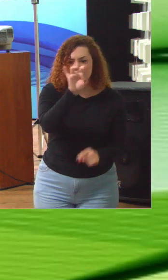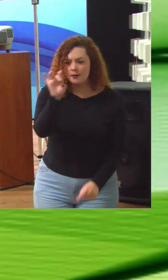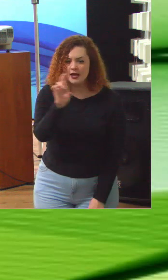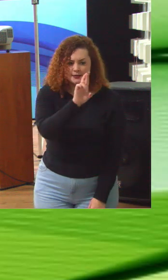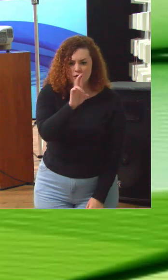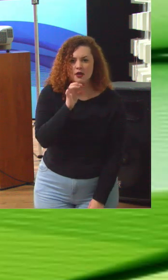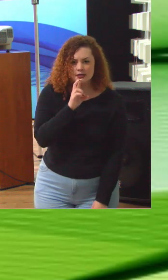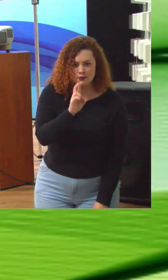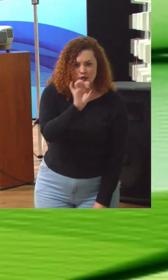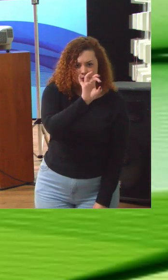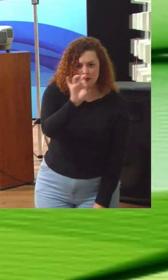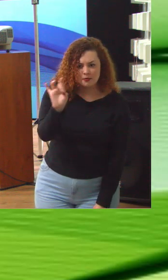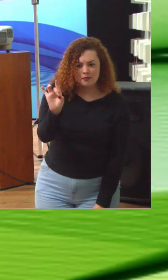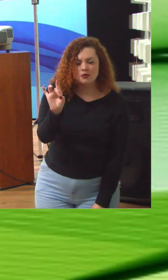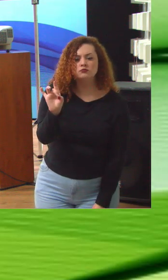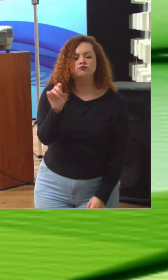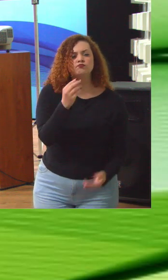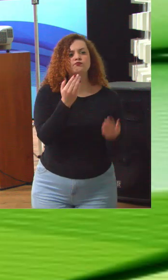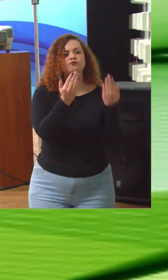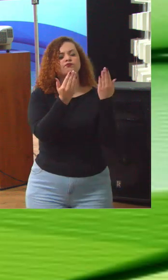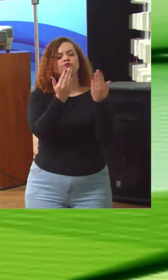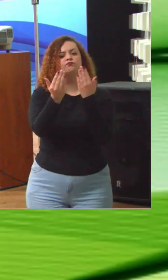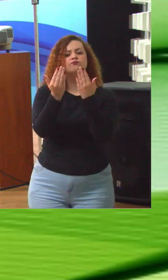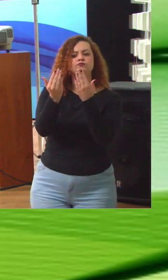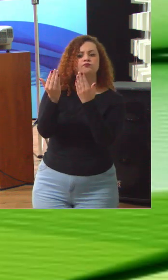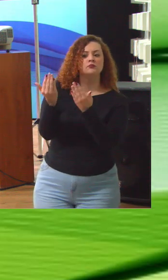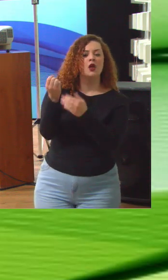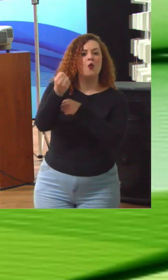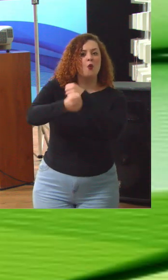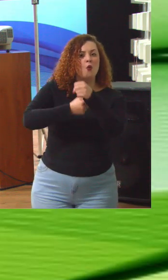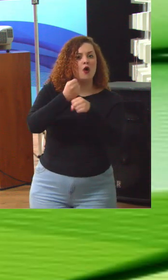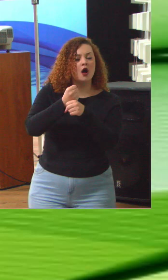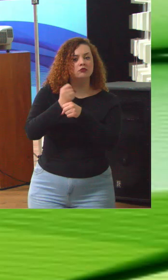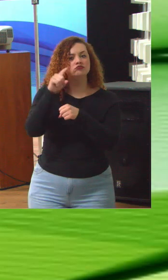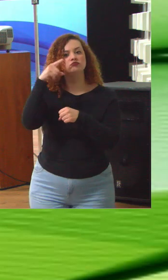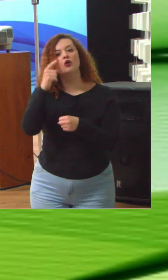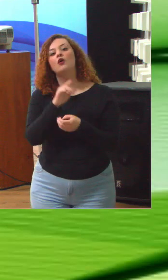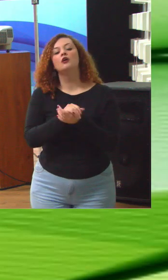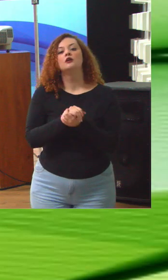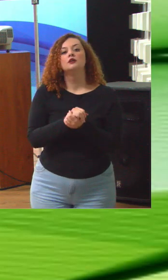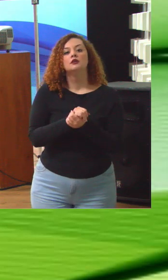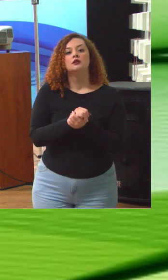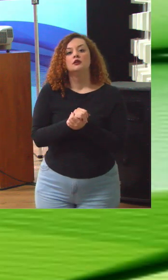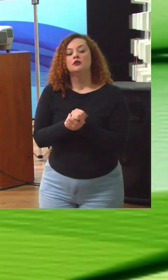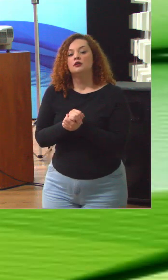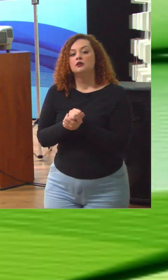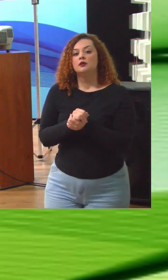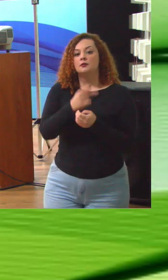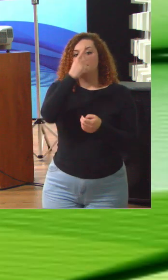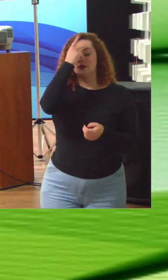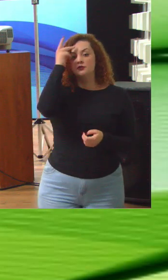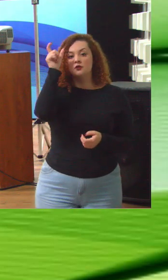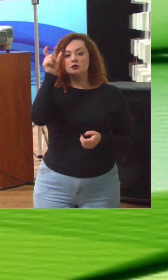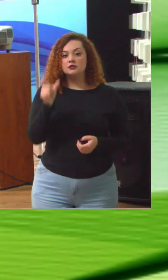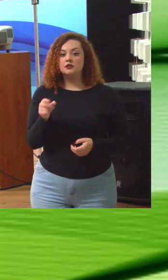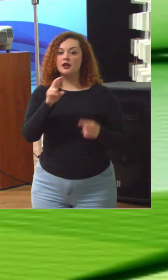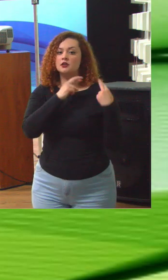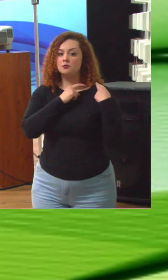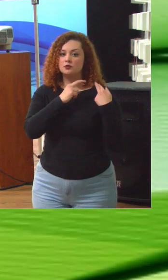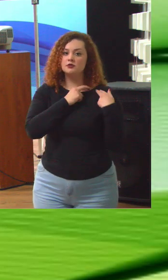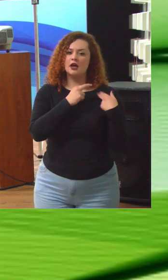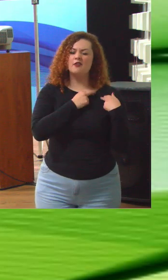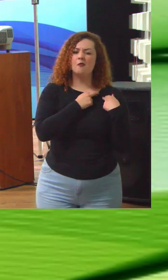submetemos novamente a pessoas especialistas na área, para que esses questionários possam exprimir